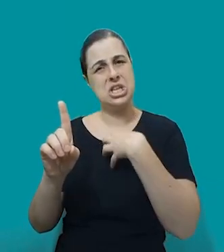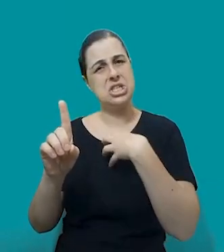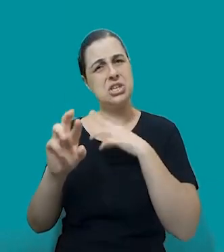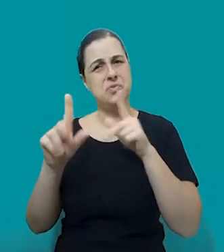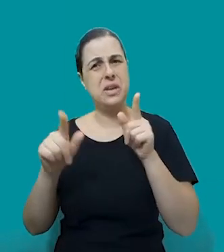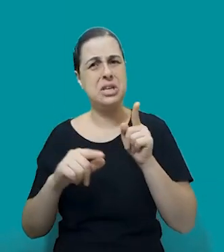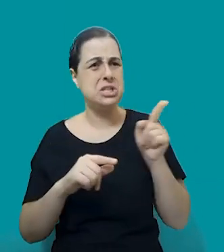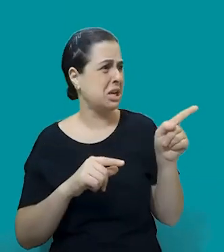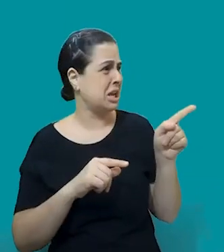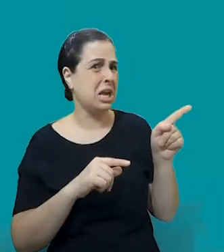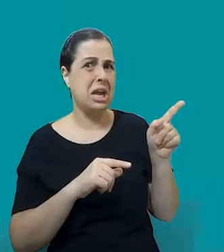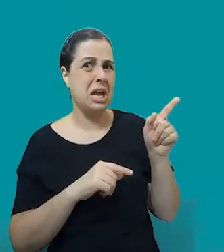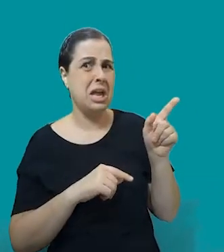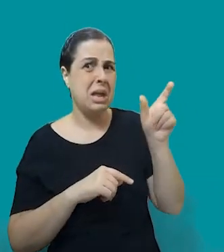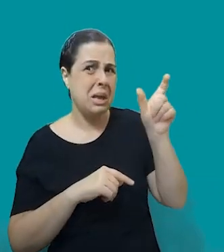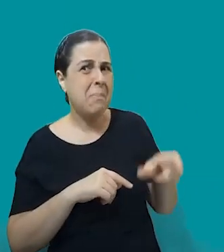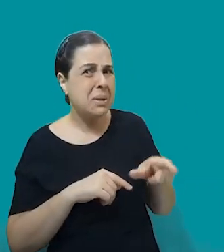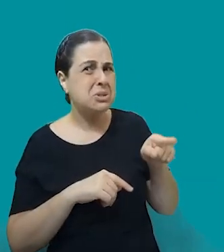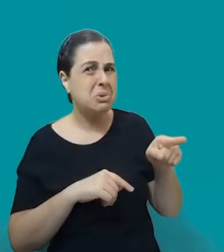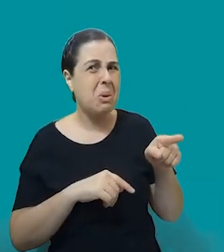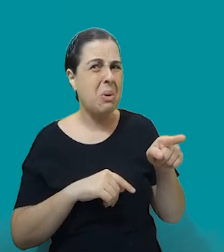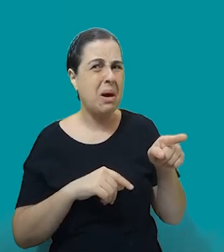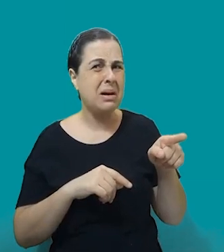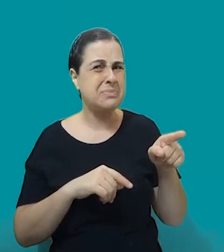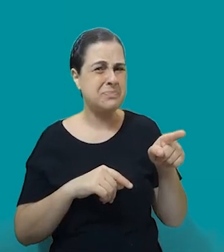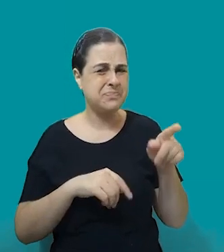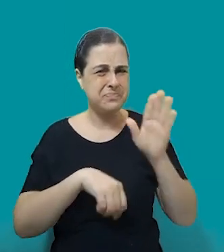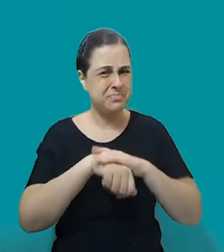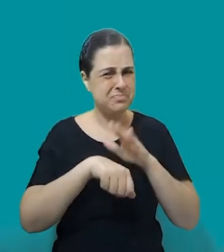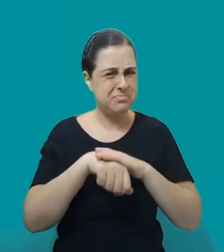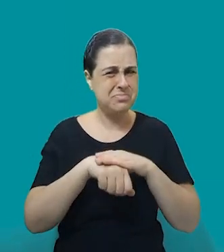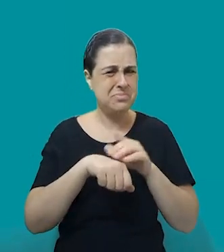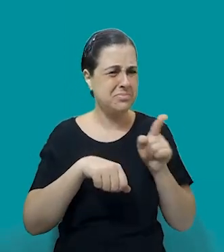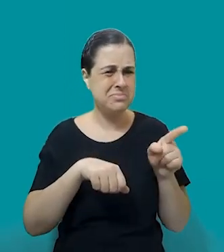E além das consequências... É, julgamento.